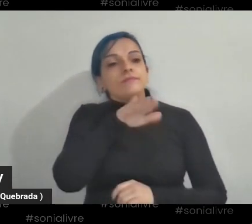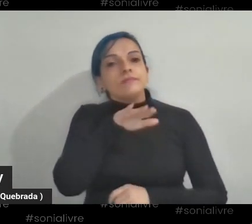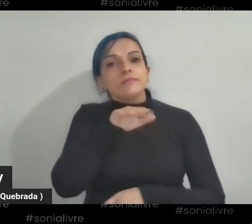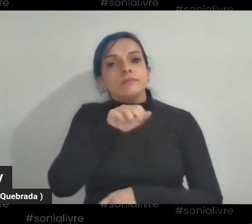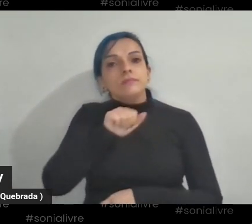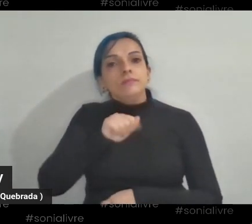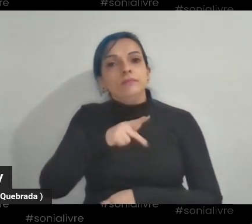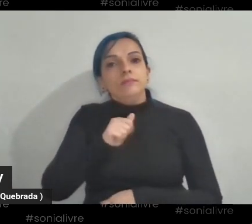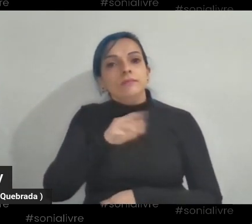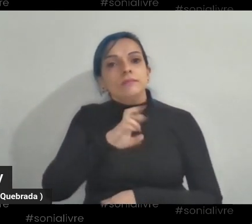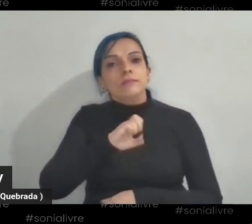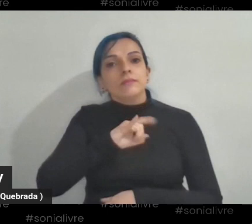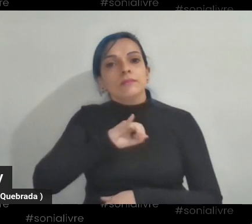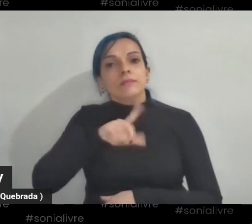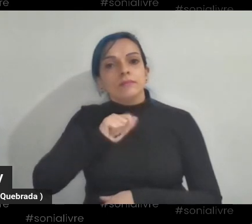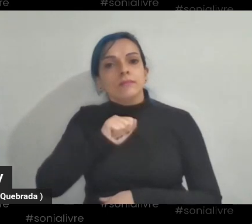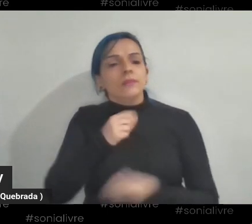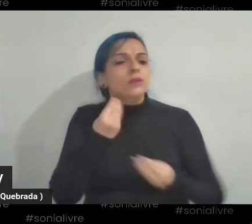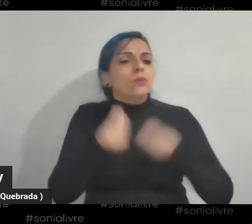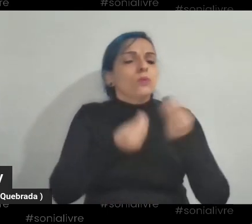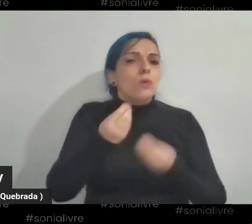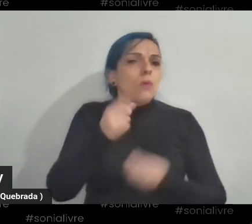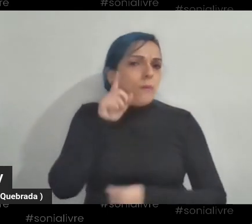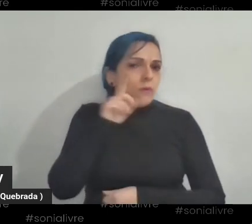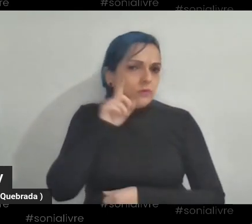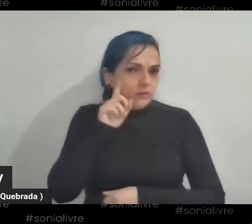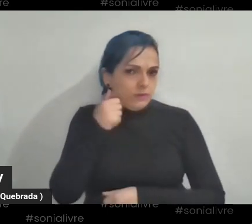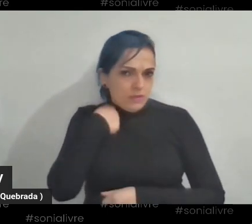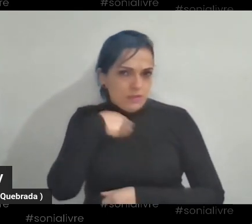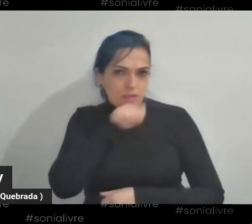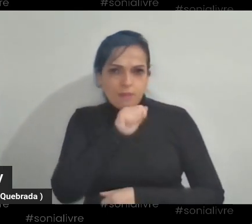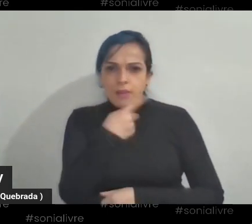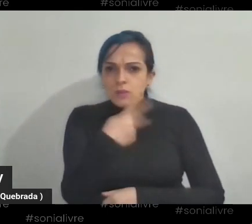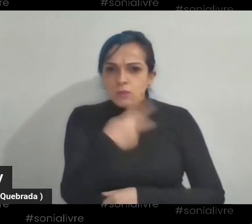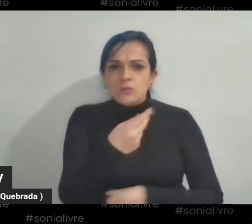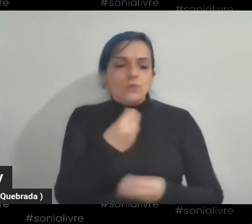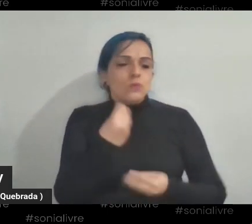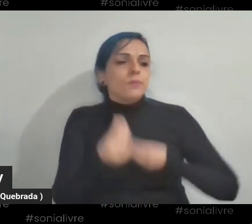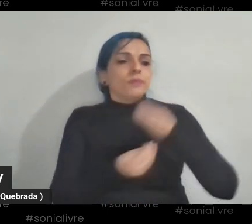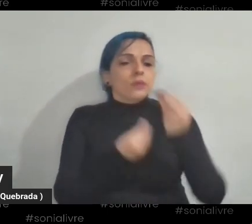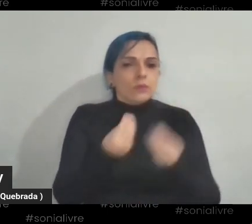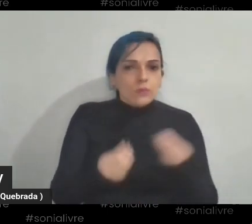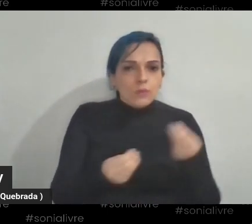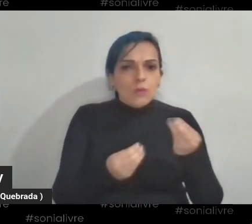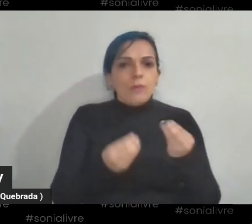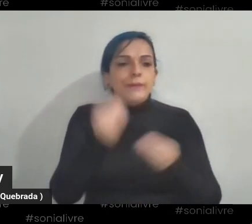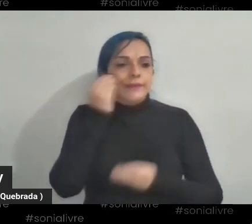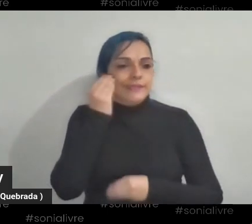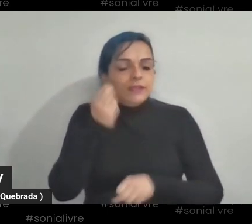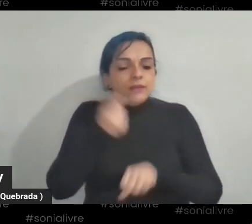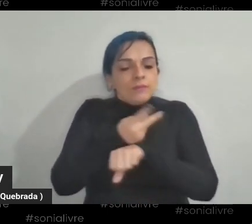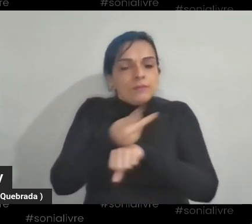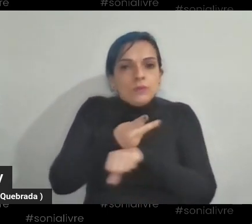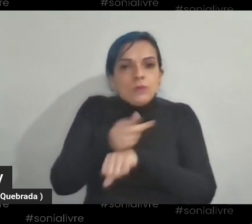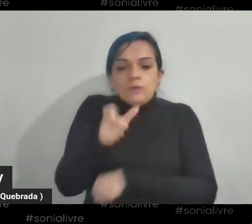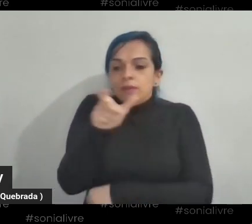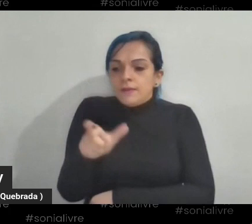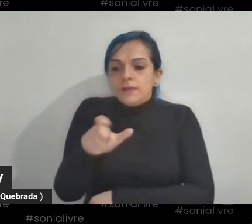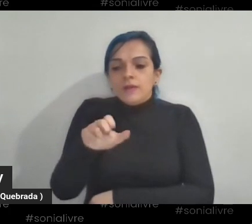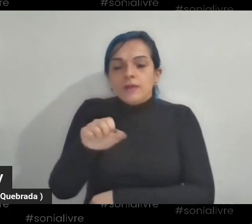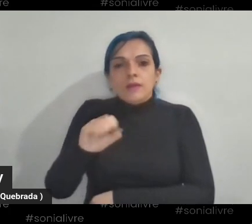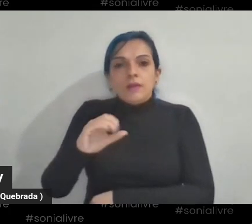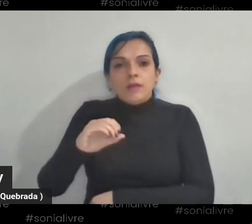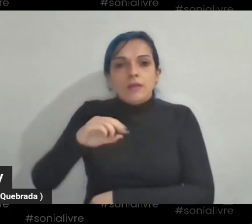o dia a dia da sua mãe, Dona Deolinda, cada vez que saía de casa para procurar a Sônia e voltava